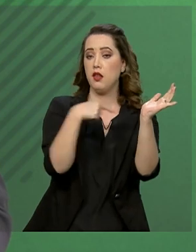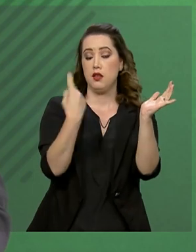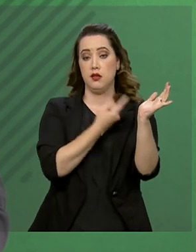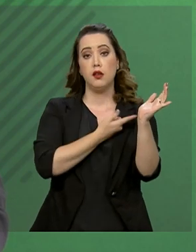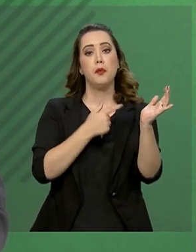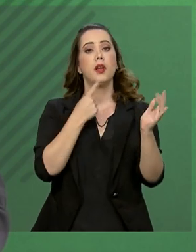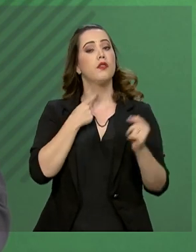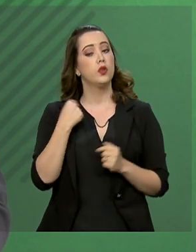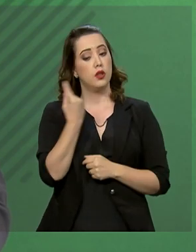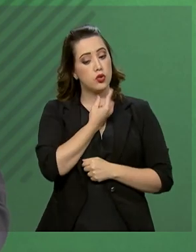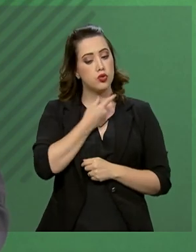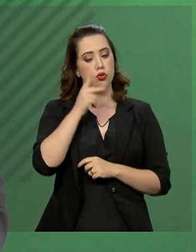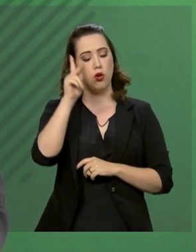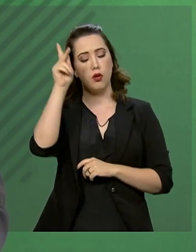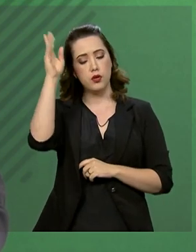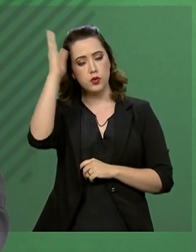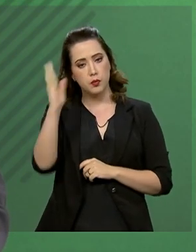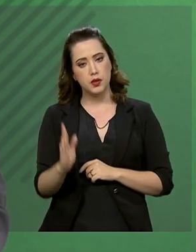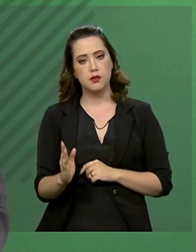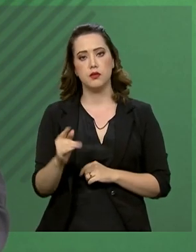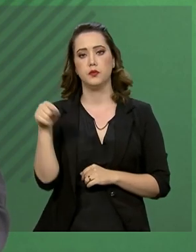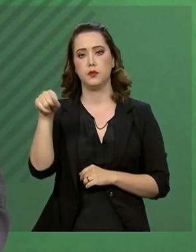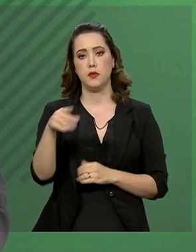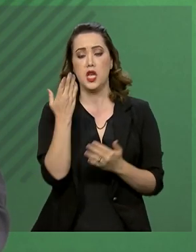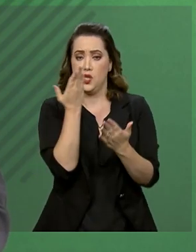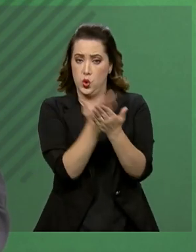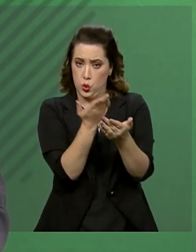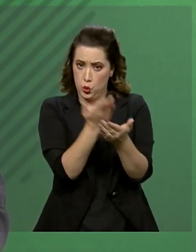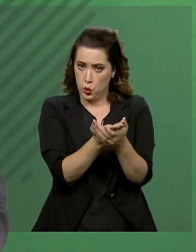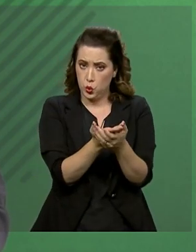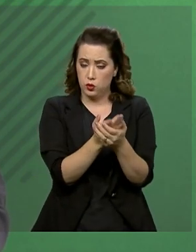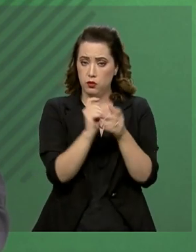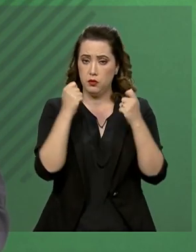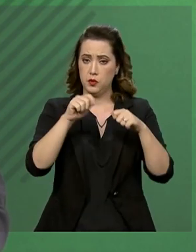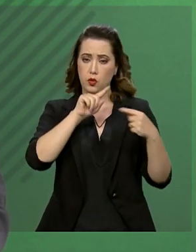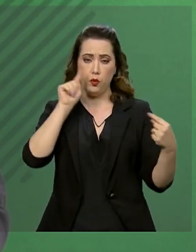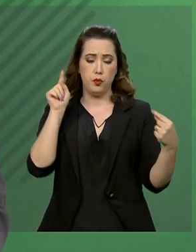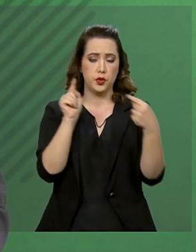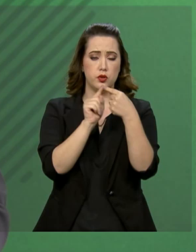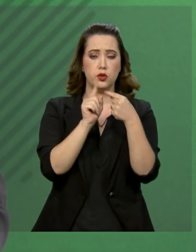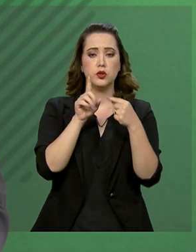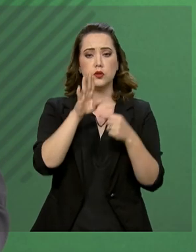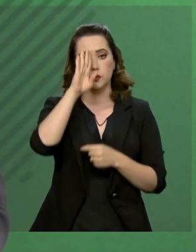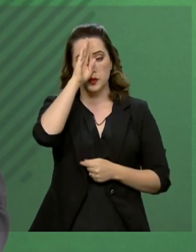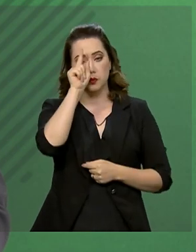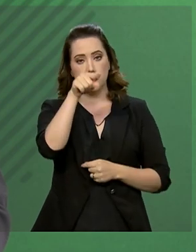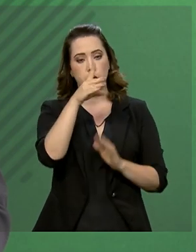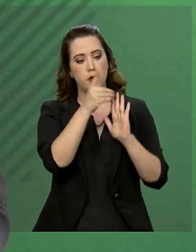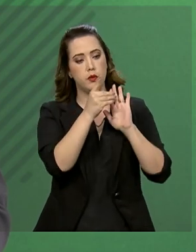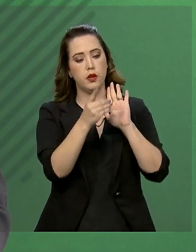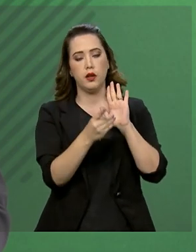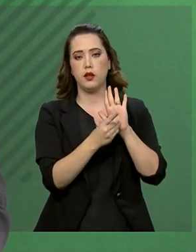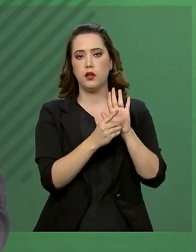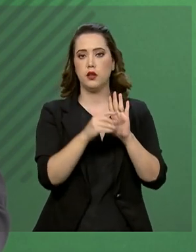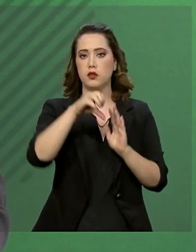brasileiros. Este estudo terá como linha mestra o Decreto